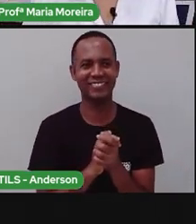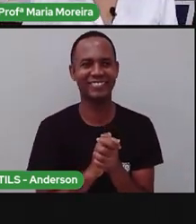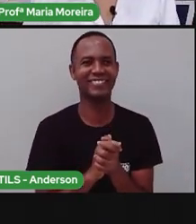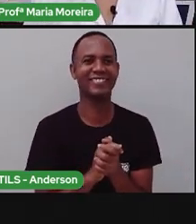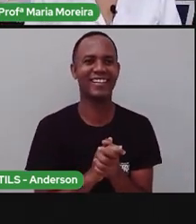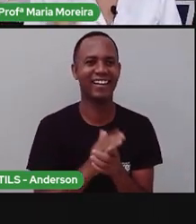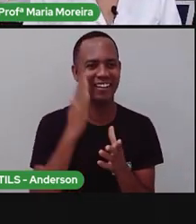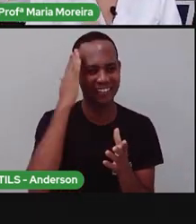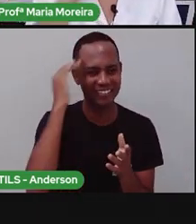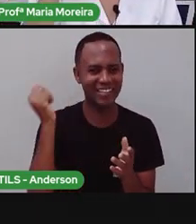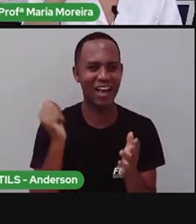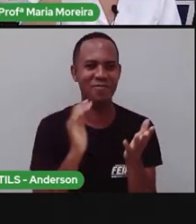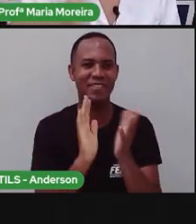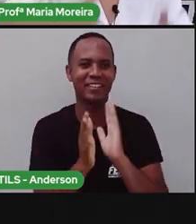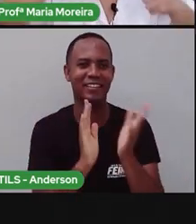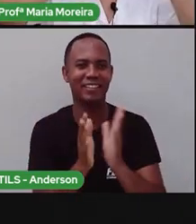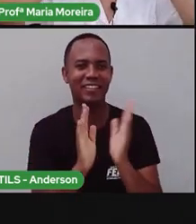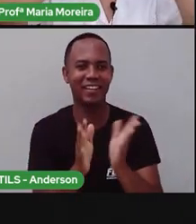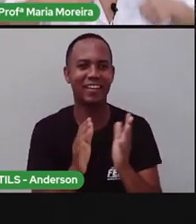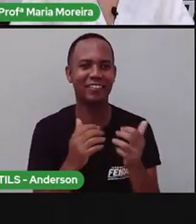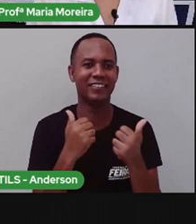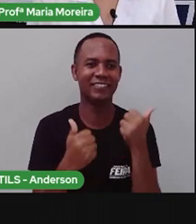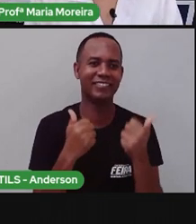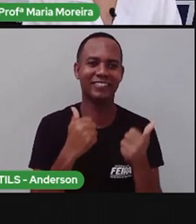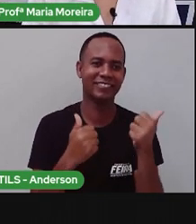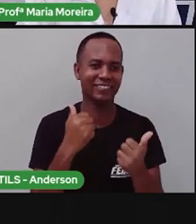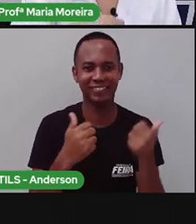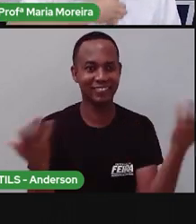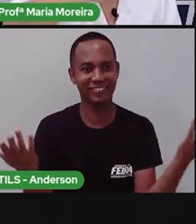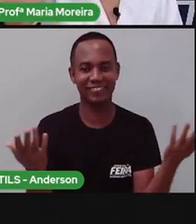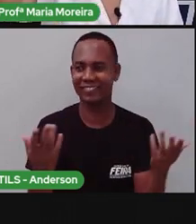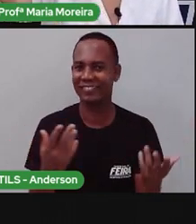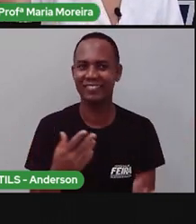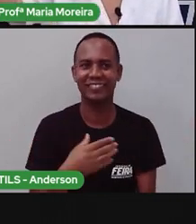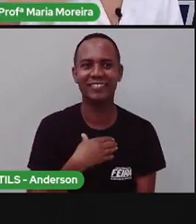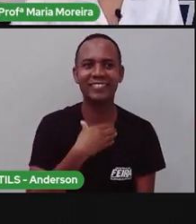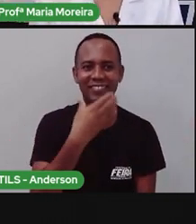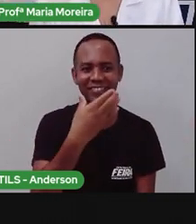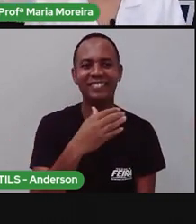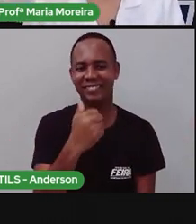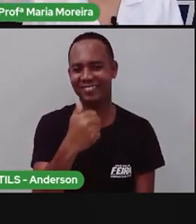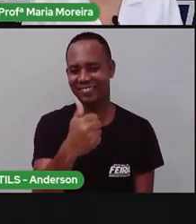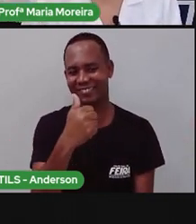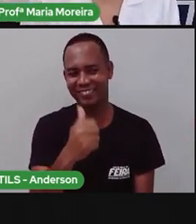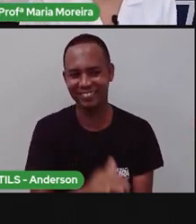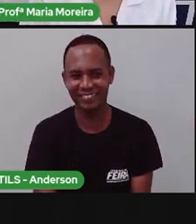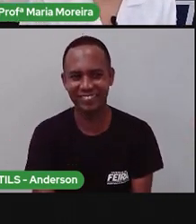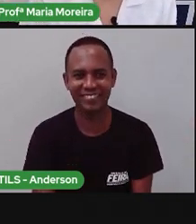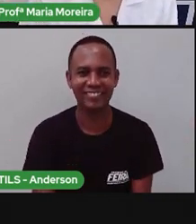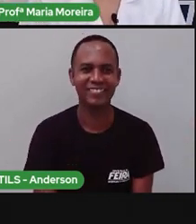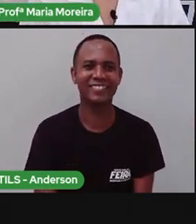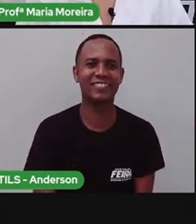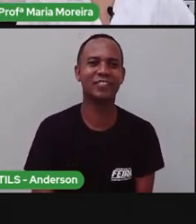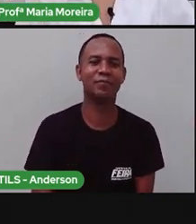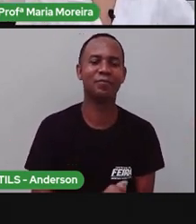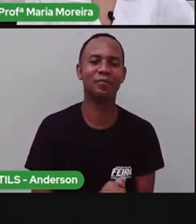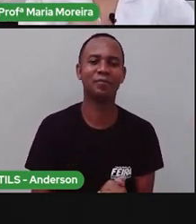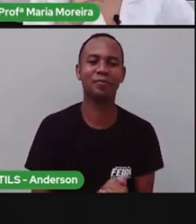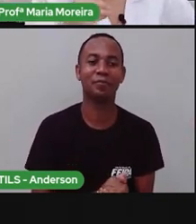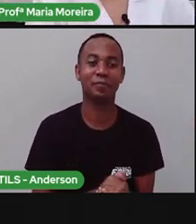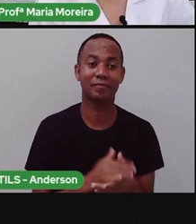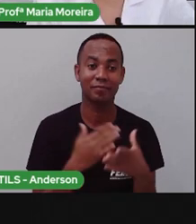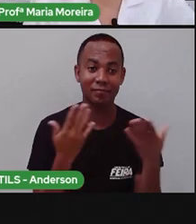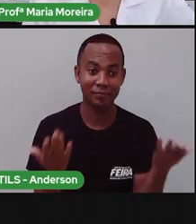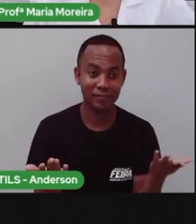arrasa. A Pro só sabe, oi, tudo bem? E girafa, né, que é assim, pescoçuda? Pronto, aprendi isso. Pronto.